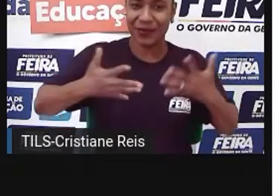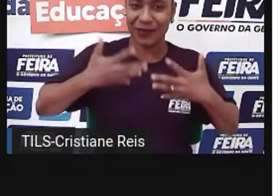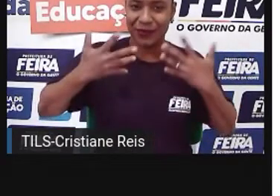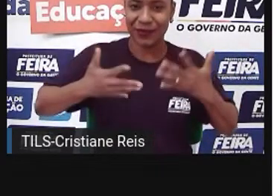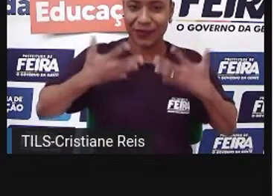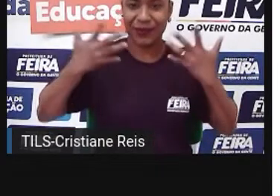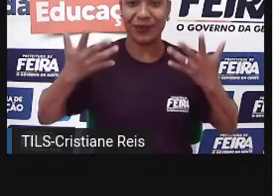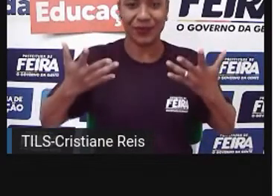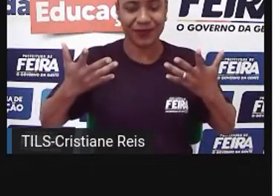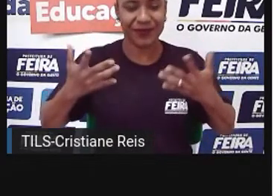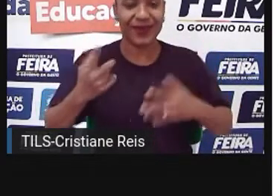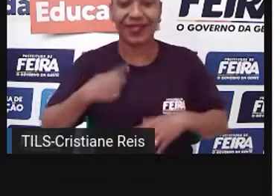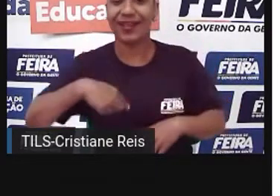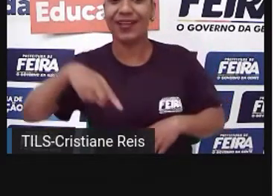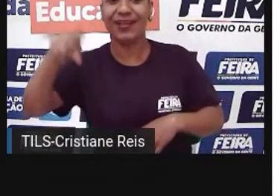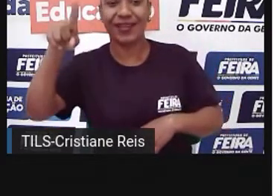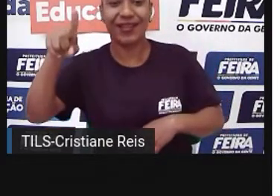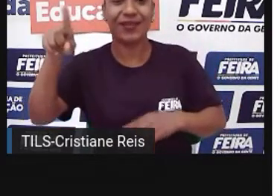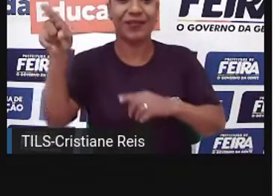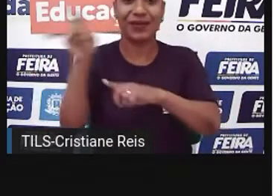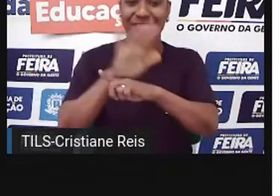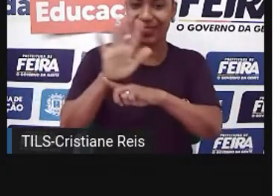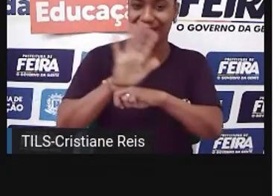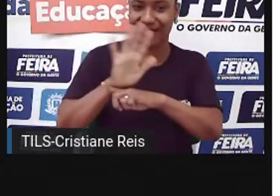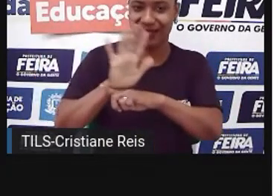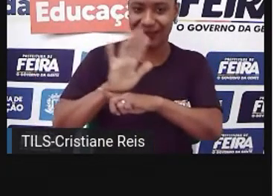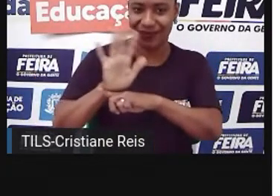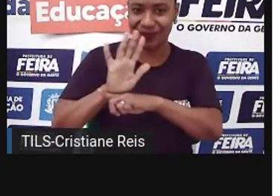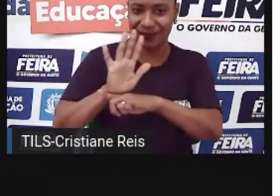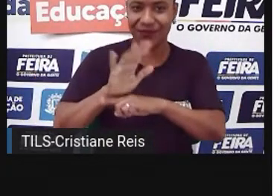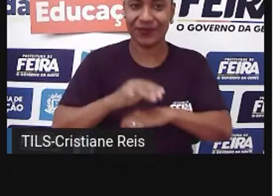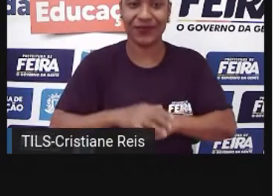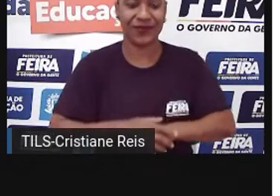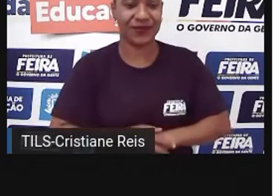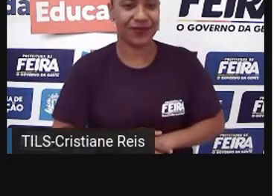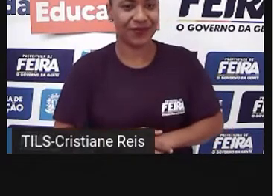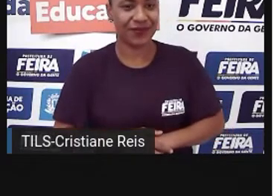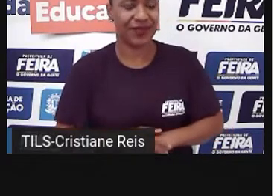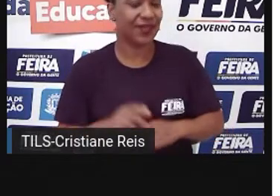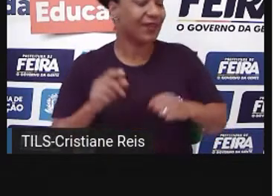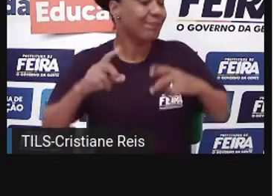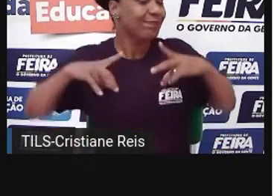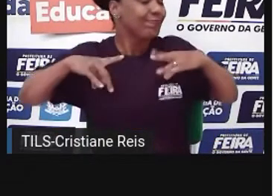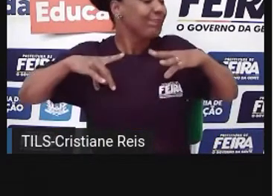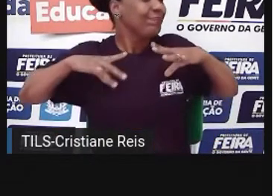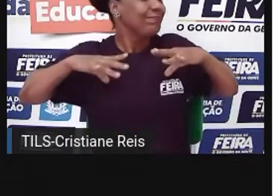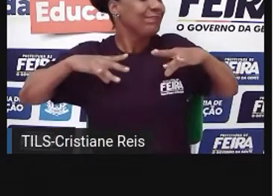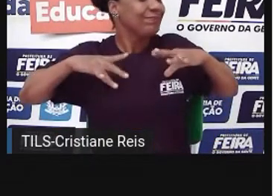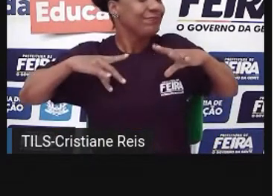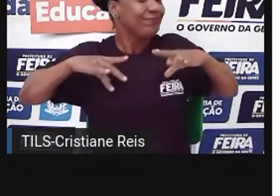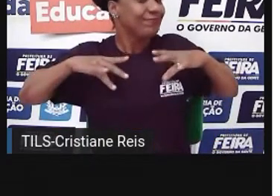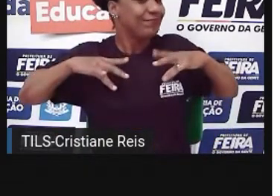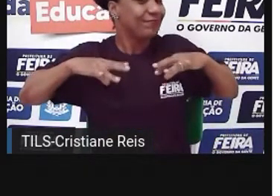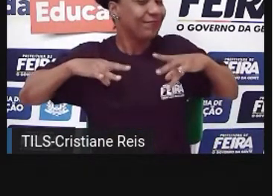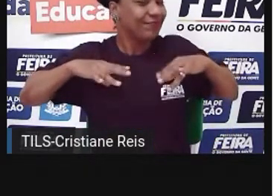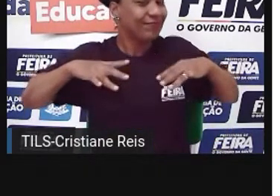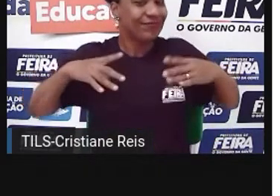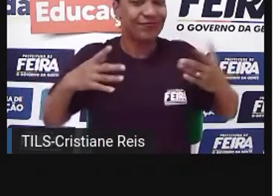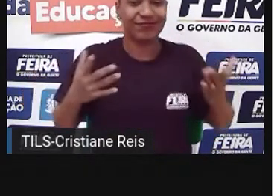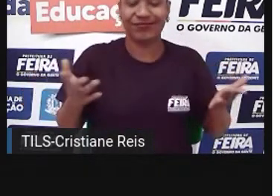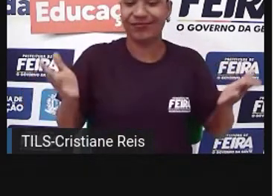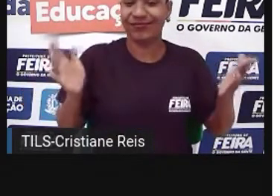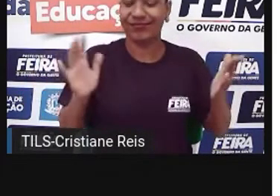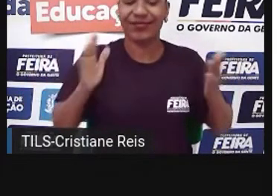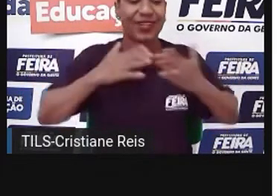cinema Ir para o cinema To have nothing to do Não fazer nada To relax at the beach